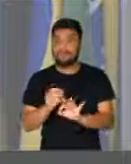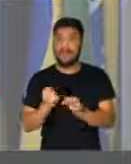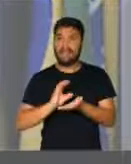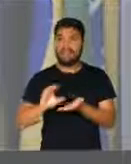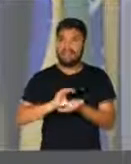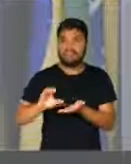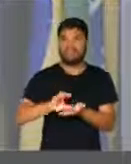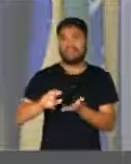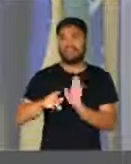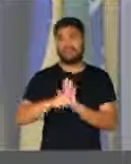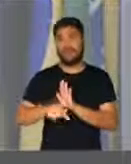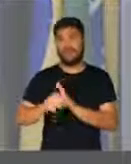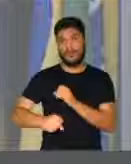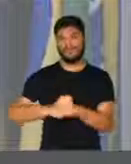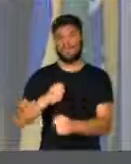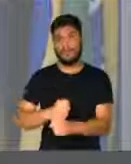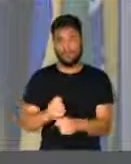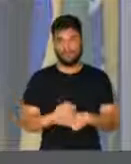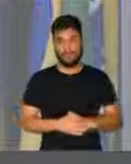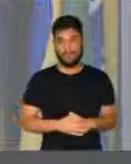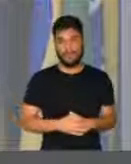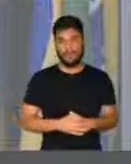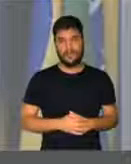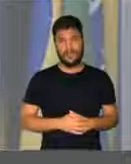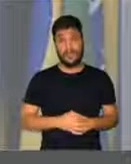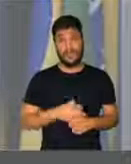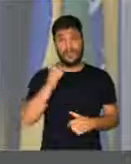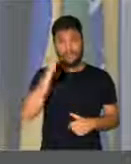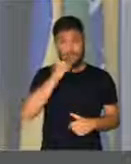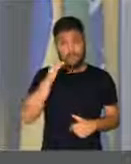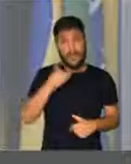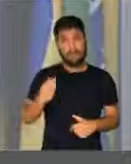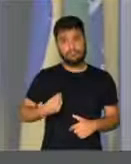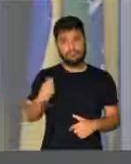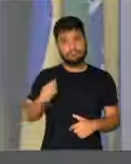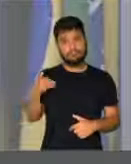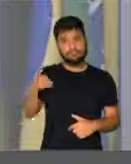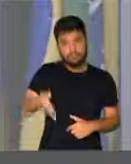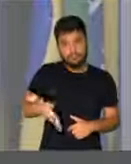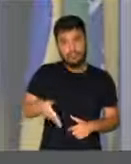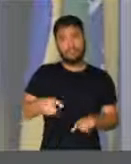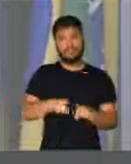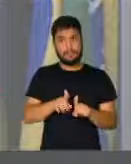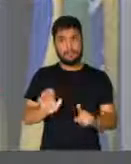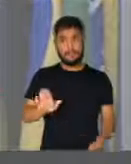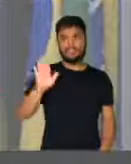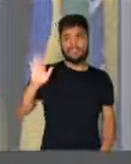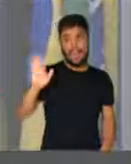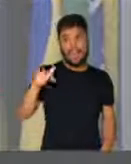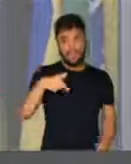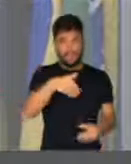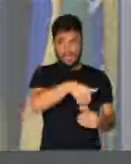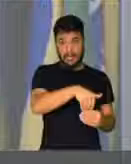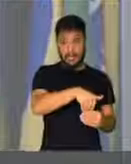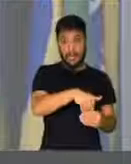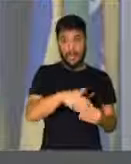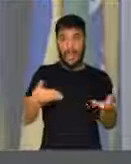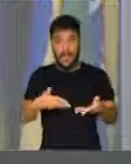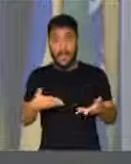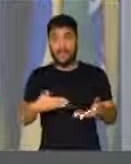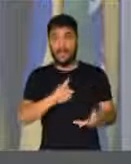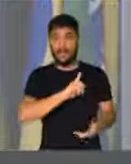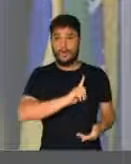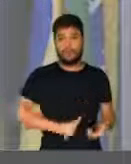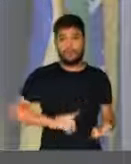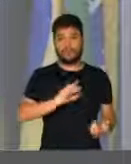E, para a nossa satisfação, nós tivemos a presença daqueles que dois que estiveram disputando as eleições, a atual governadora